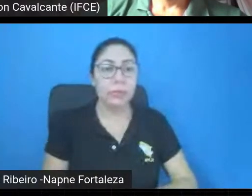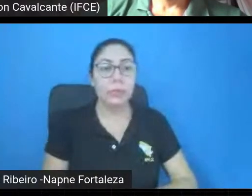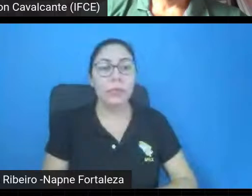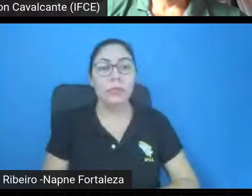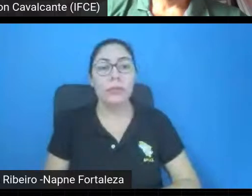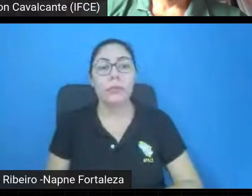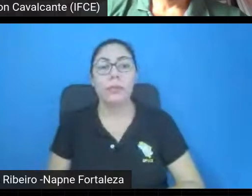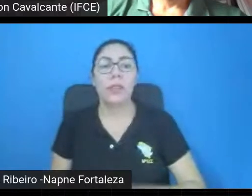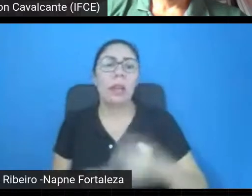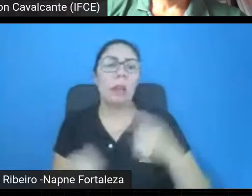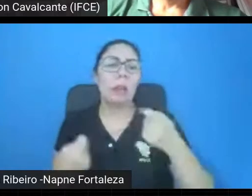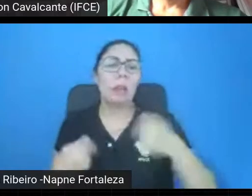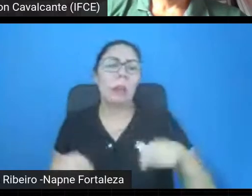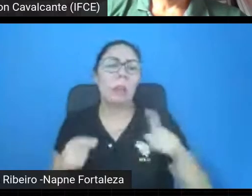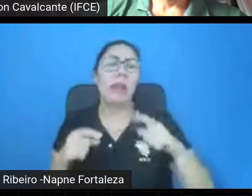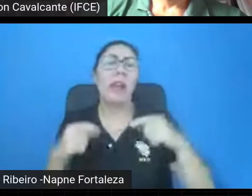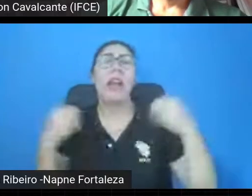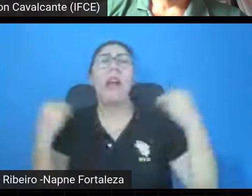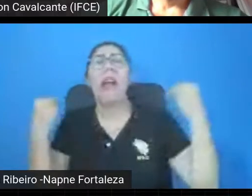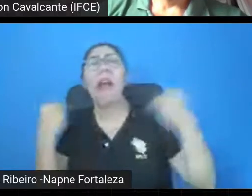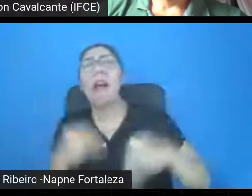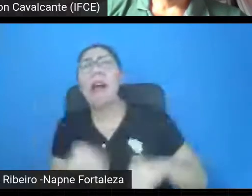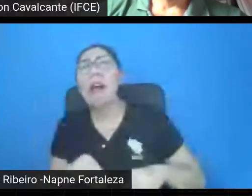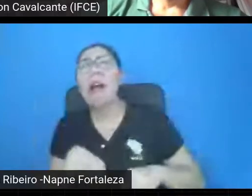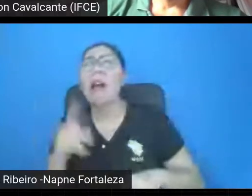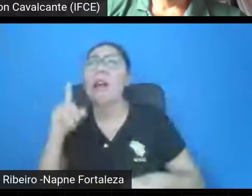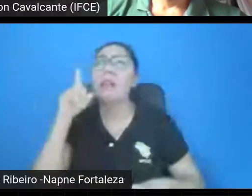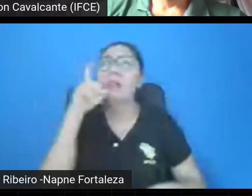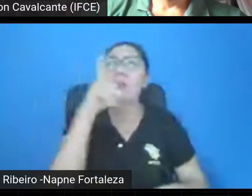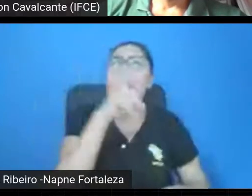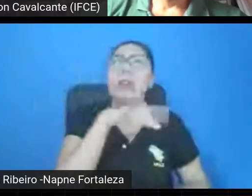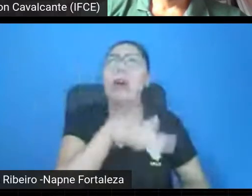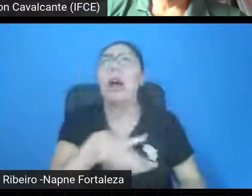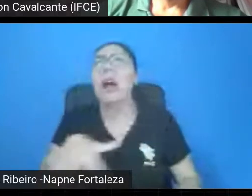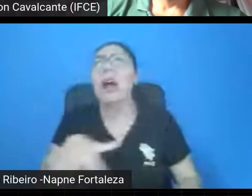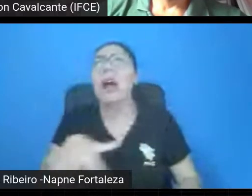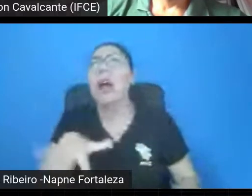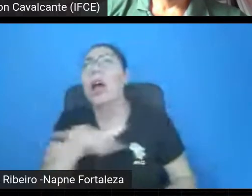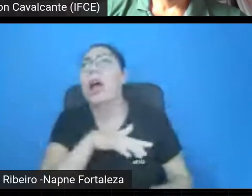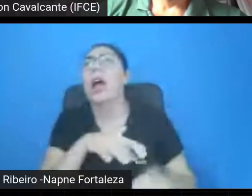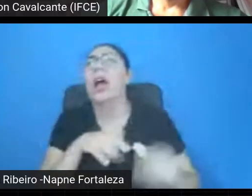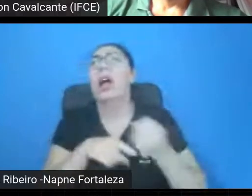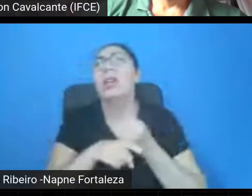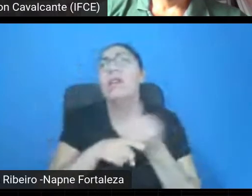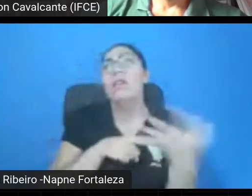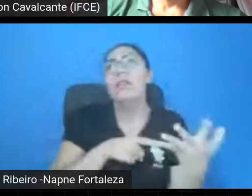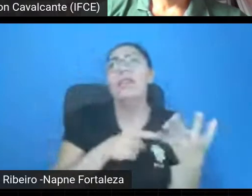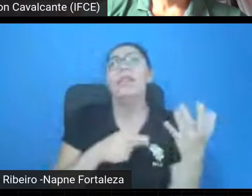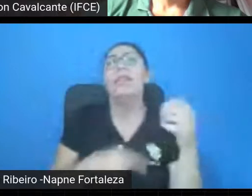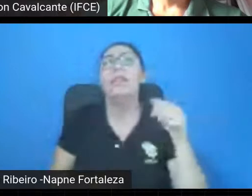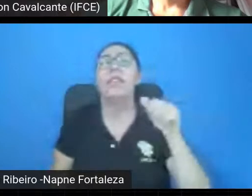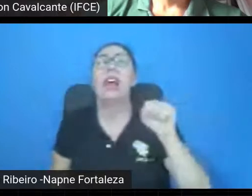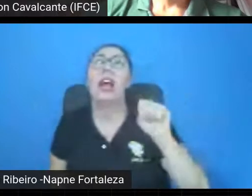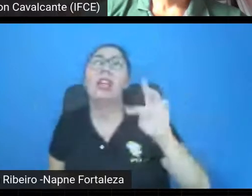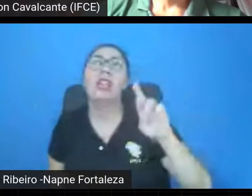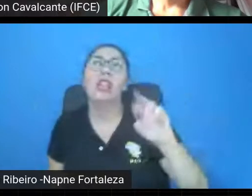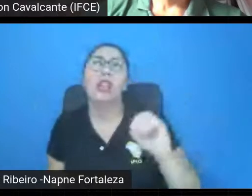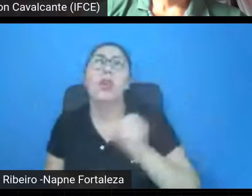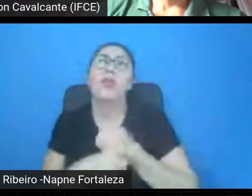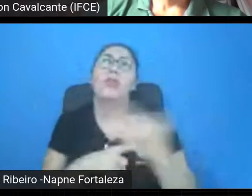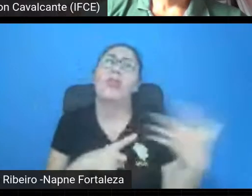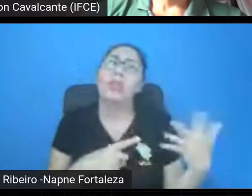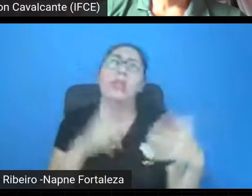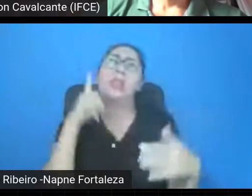a situação é difícil, ciência acaba sendo para poucos, é assim mesmo, ninguém